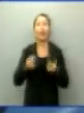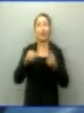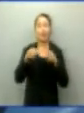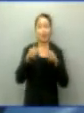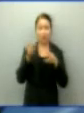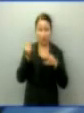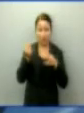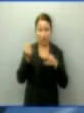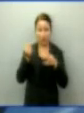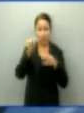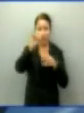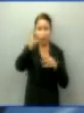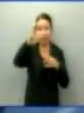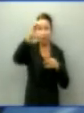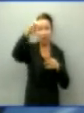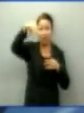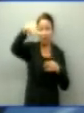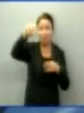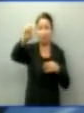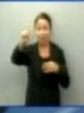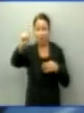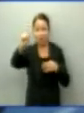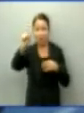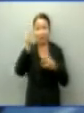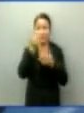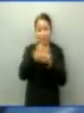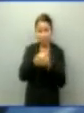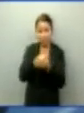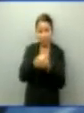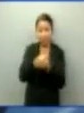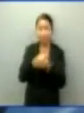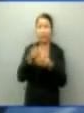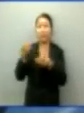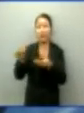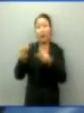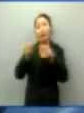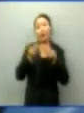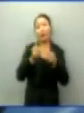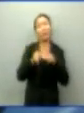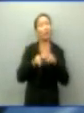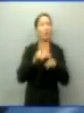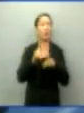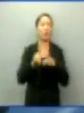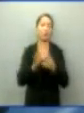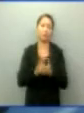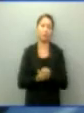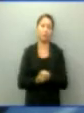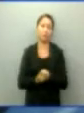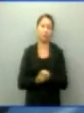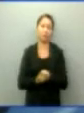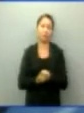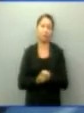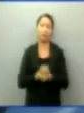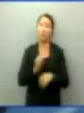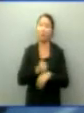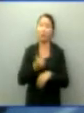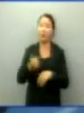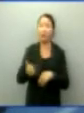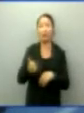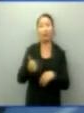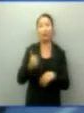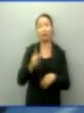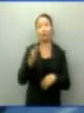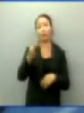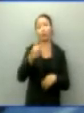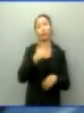venha para um programa que venha atender as pessoas, que venha colocar mais comida à mesa, que venha proporcionar uma melhor qualidade de vida.